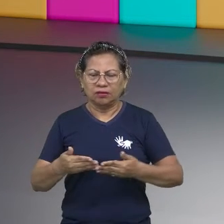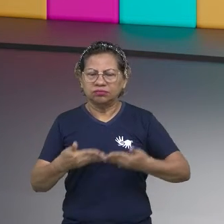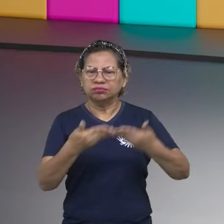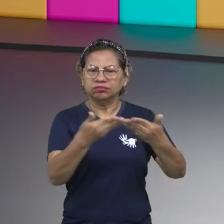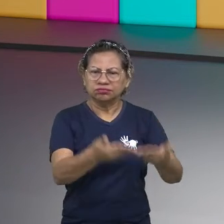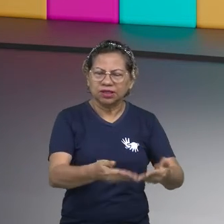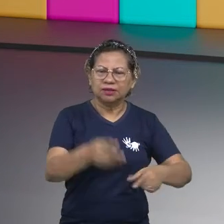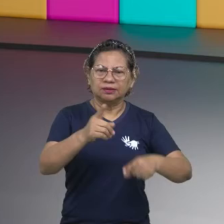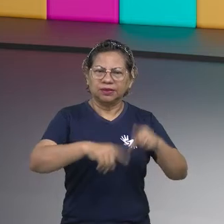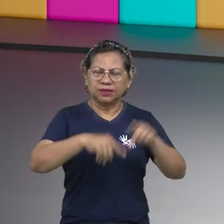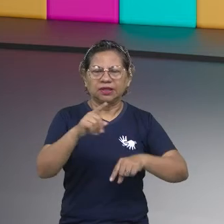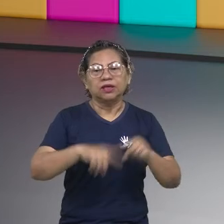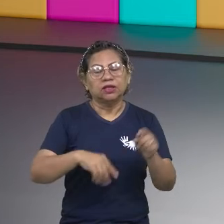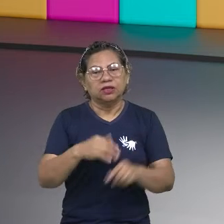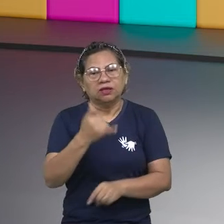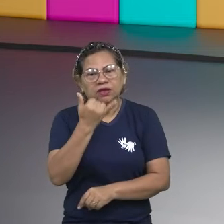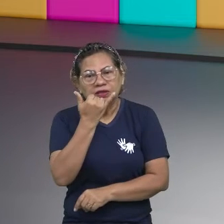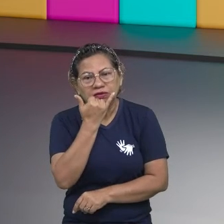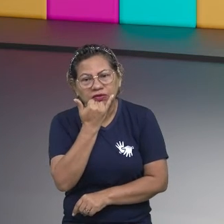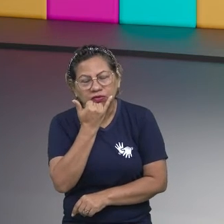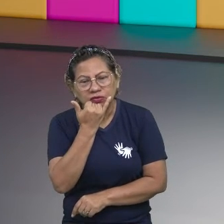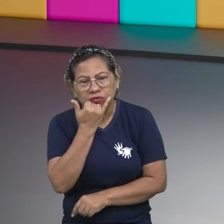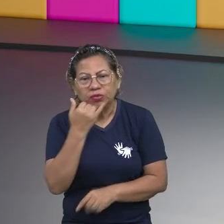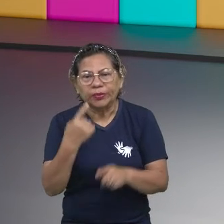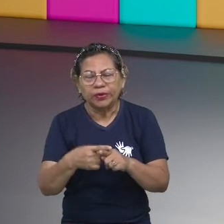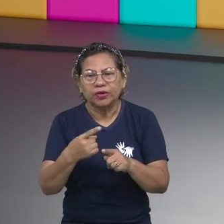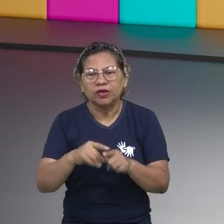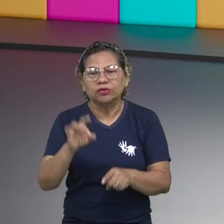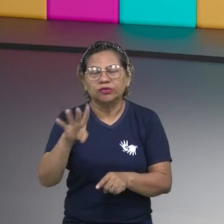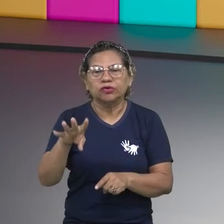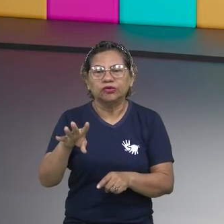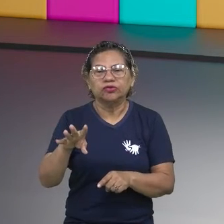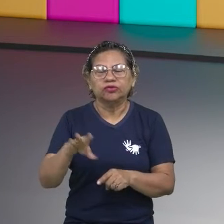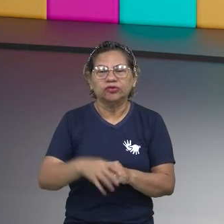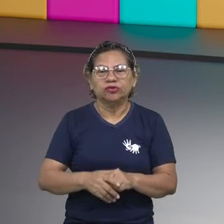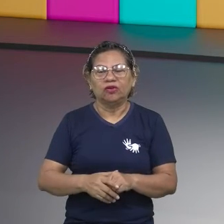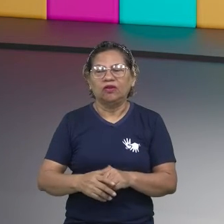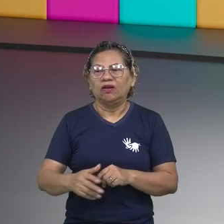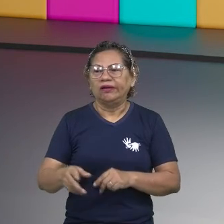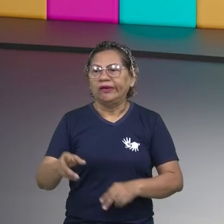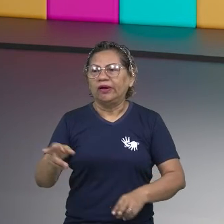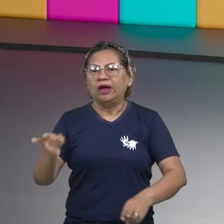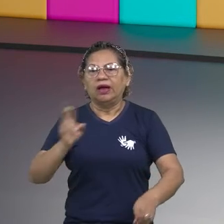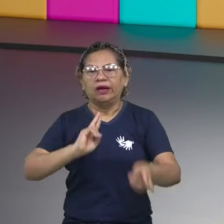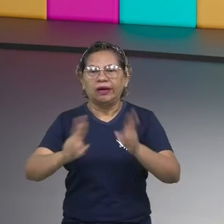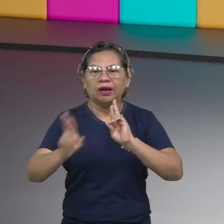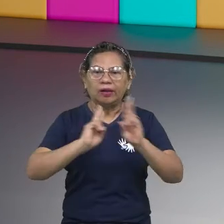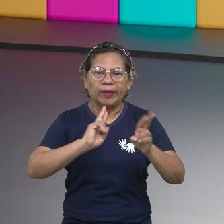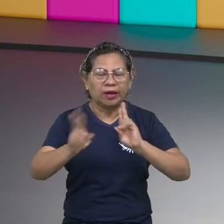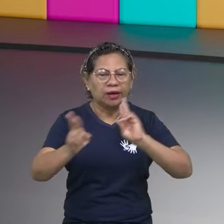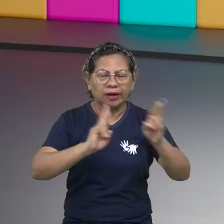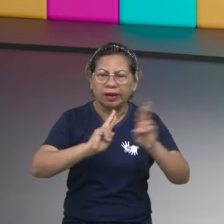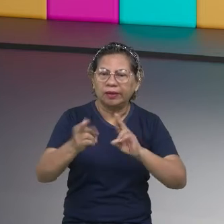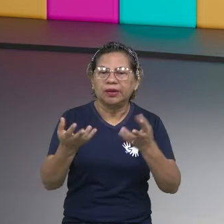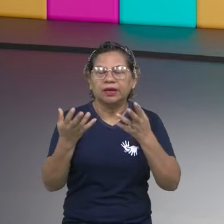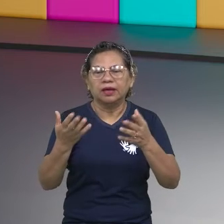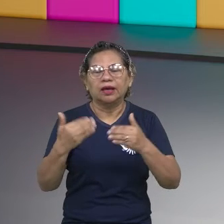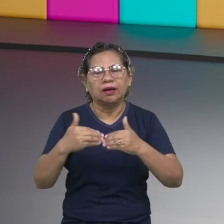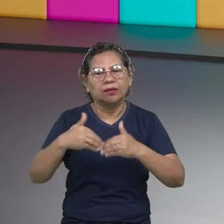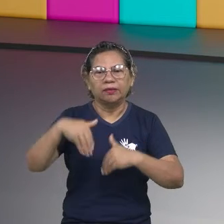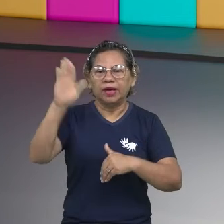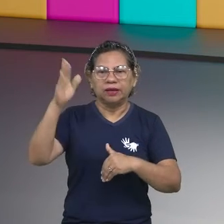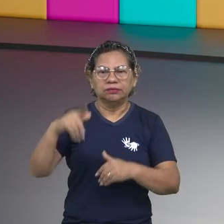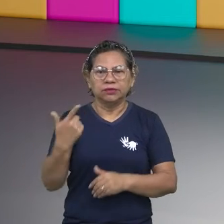muito, desculpe eu falar, mas o que eu escuto muito são muitas reclamações. Nunca estão satisfeitos. Sempre estão querendo mais. E não conseguem